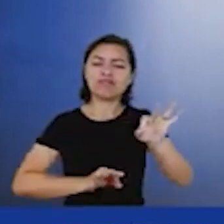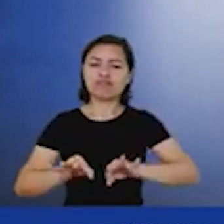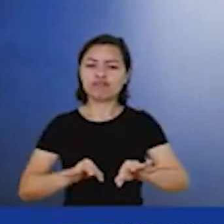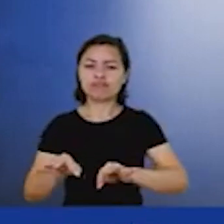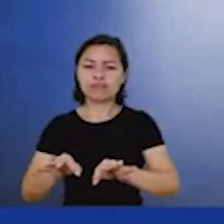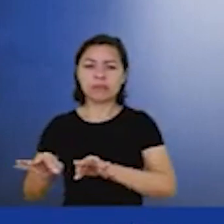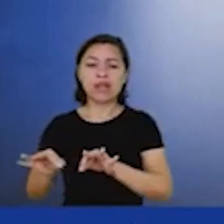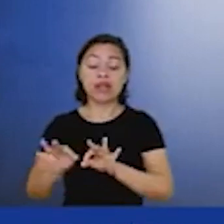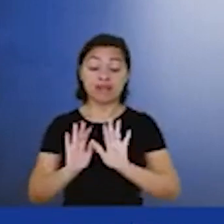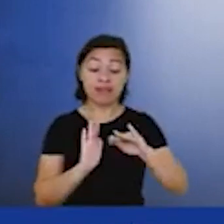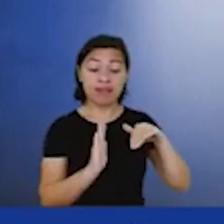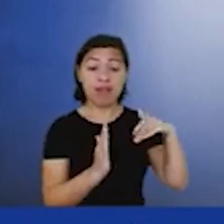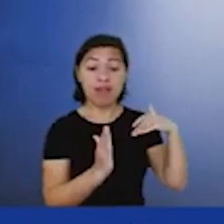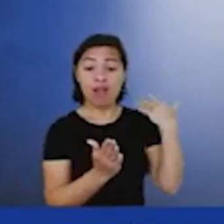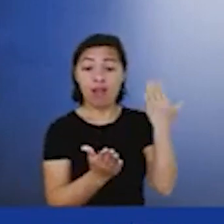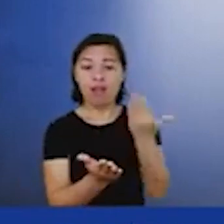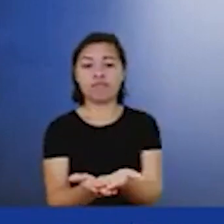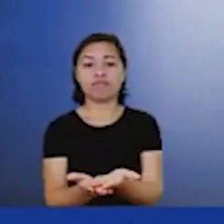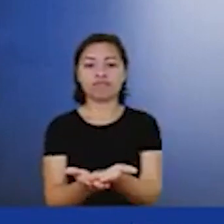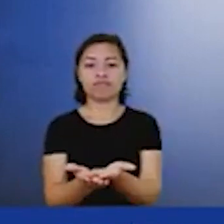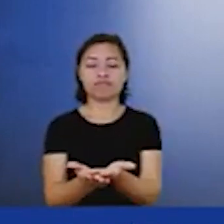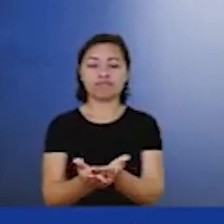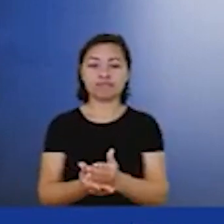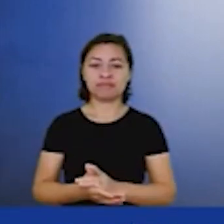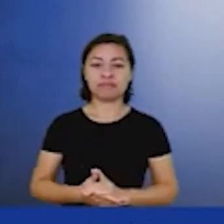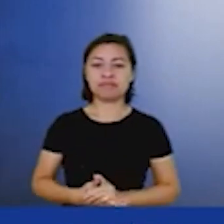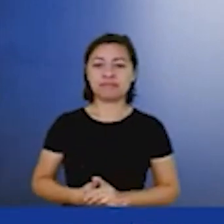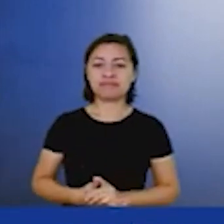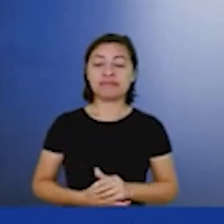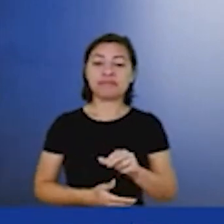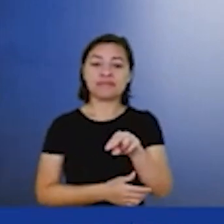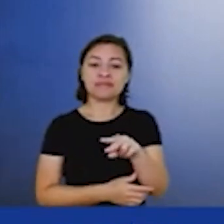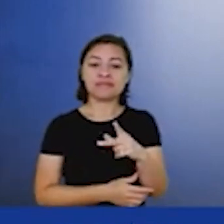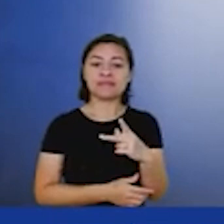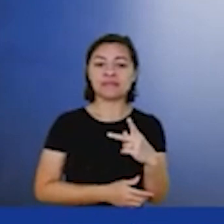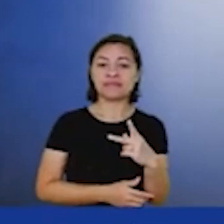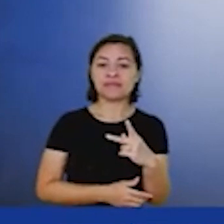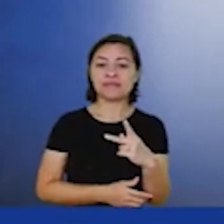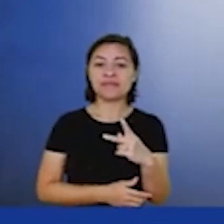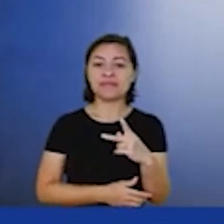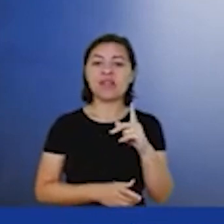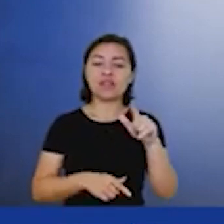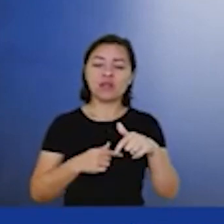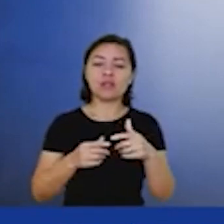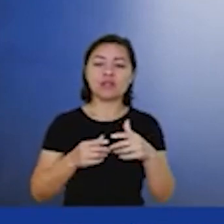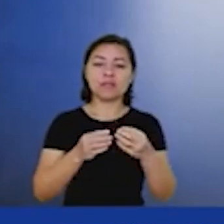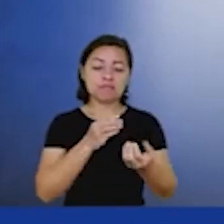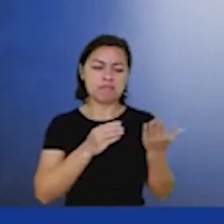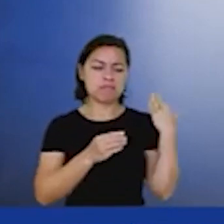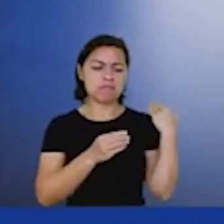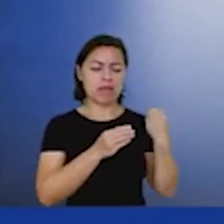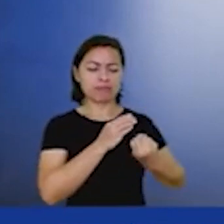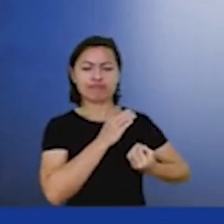já fez até aqui. A NP, em sua criação, ela já